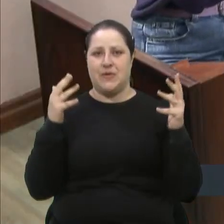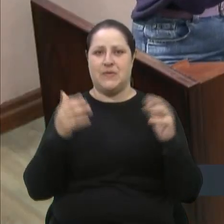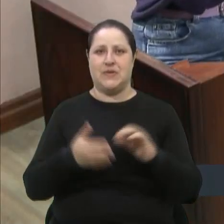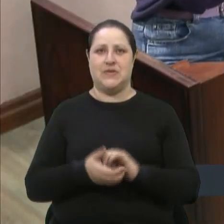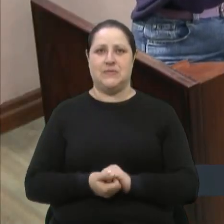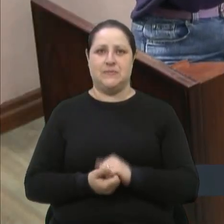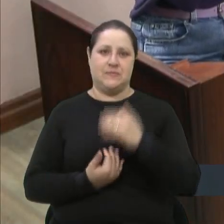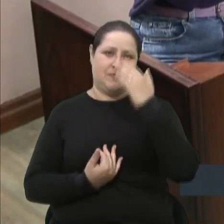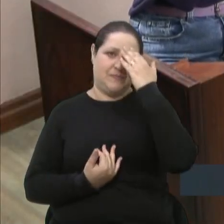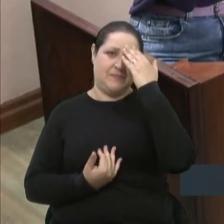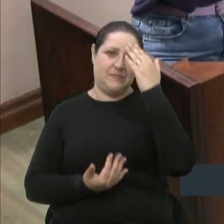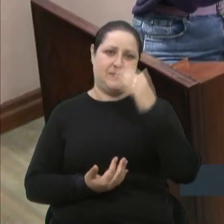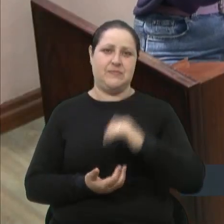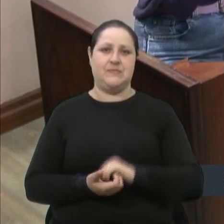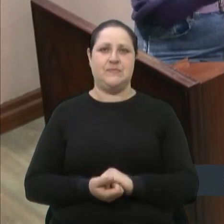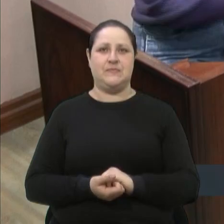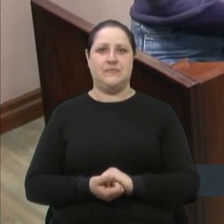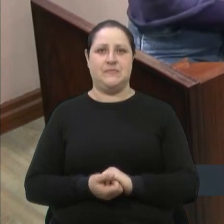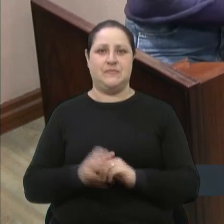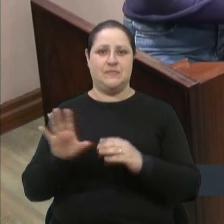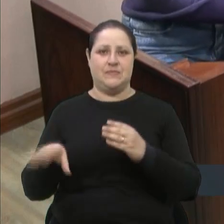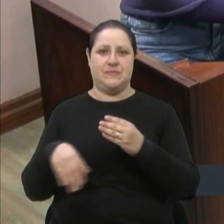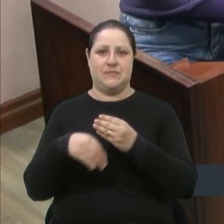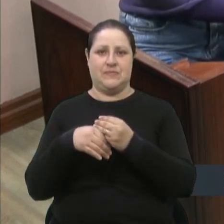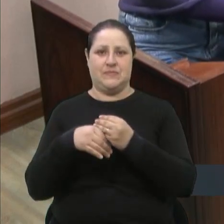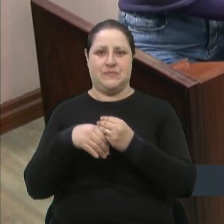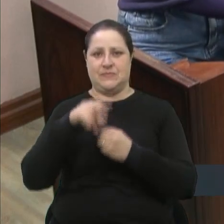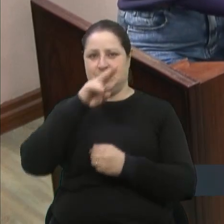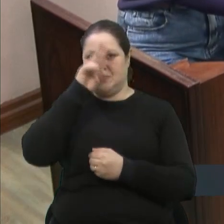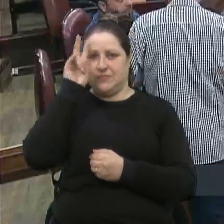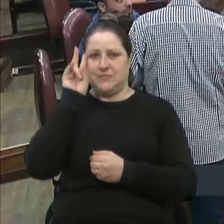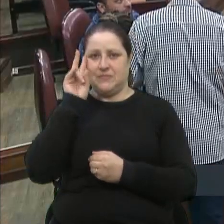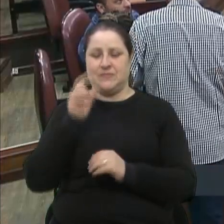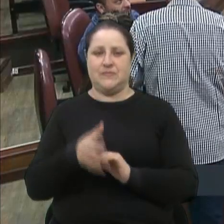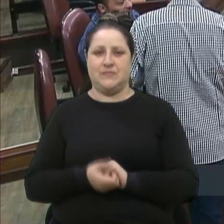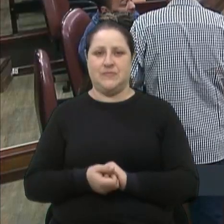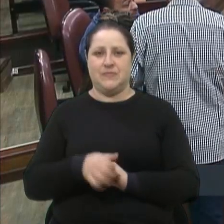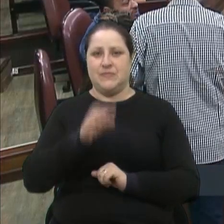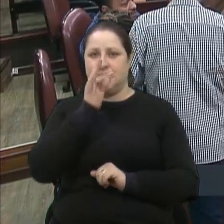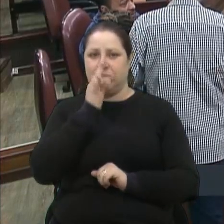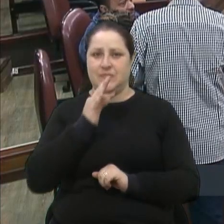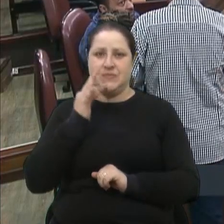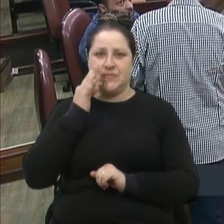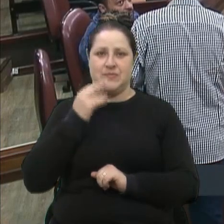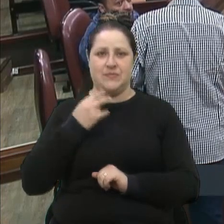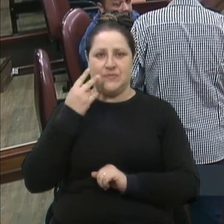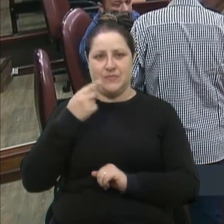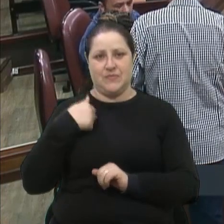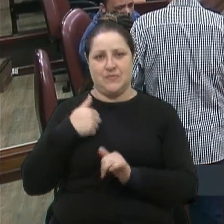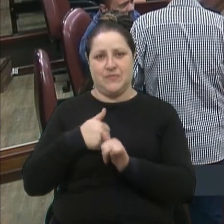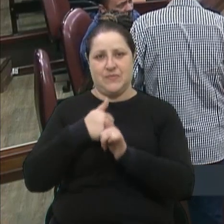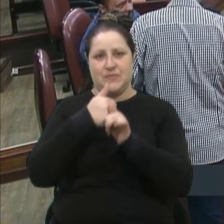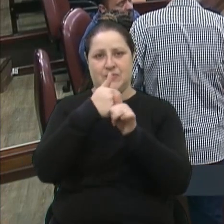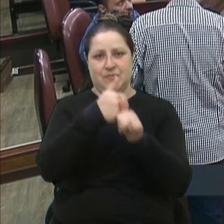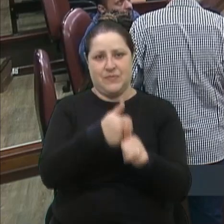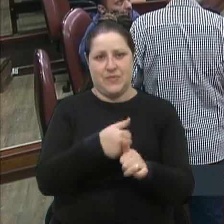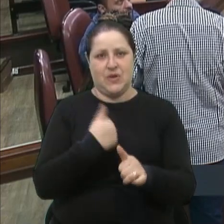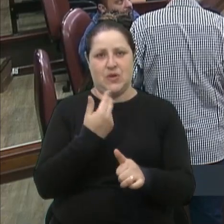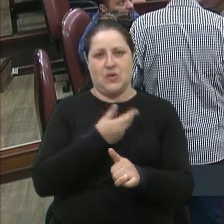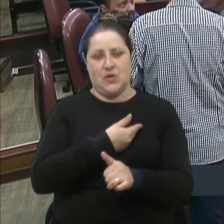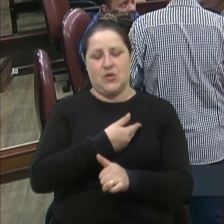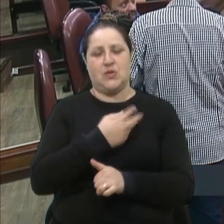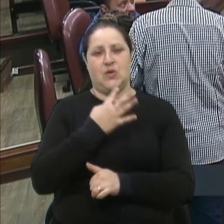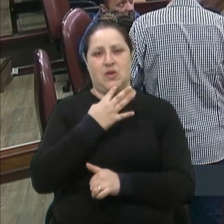Obrigada, vereador. Seu à parte, vereador Valocino. Vereadora Tatiana, eu estava lhe acompanhando, nós se conhecemos